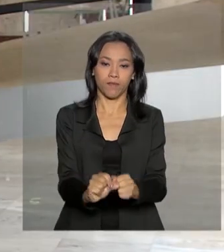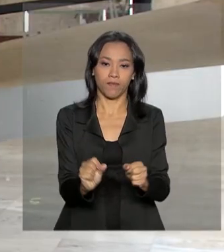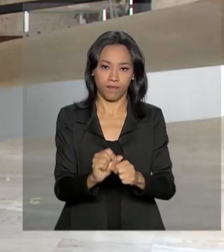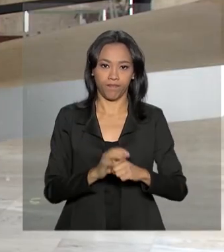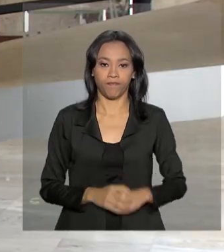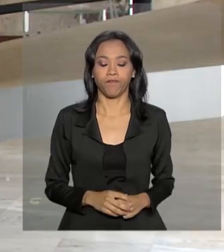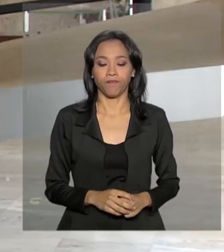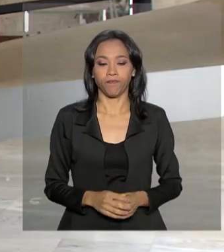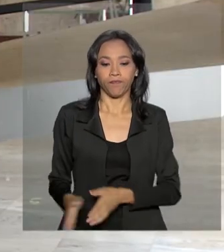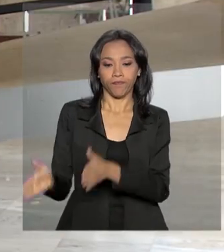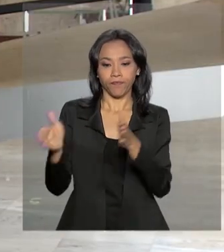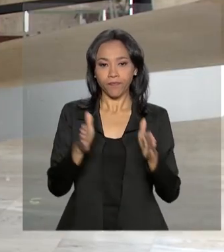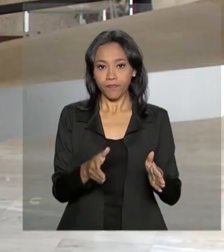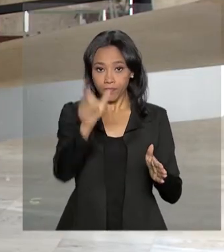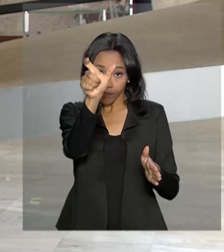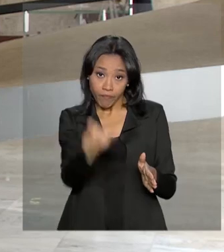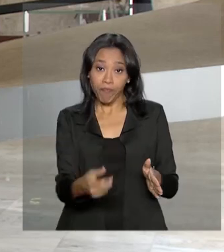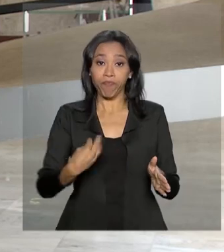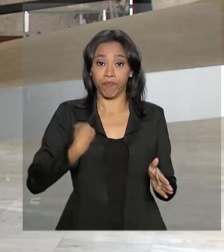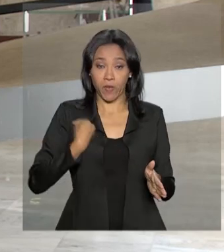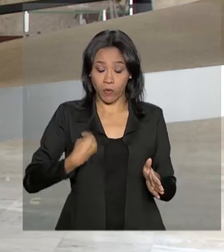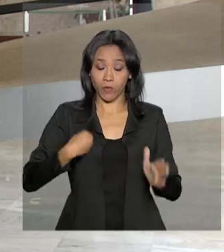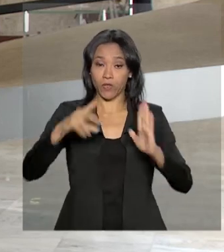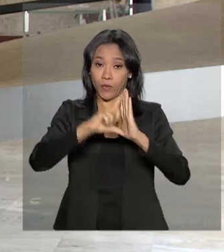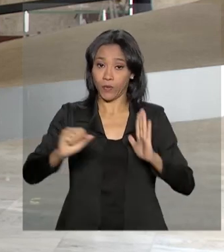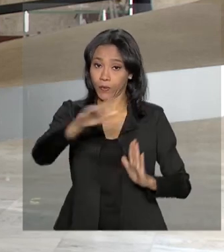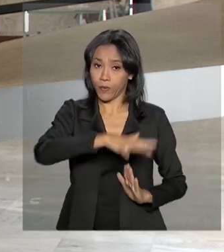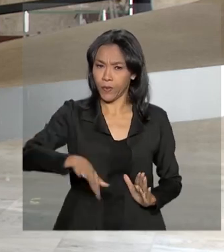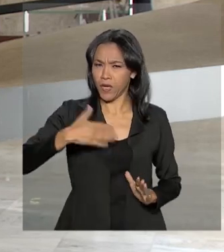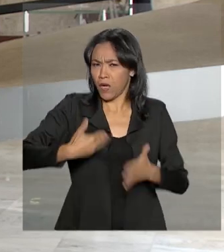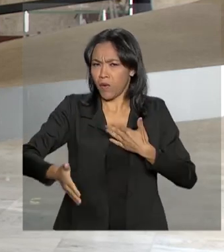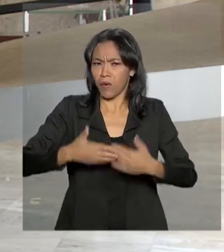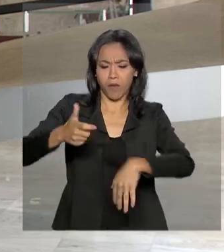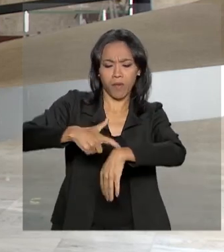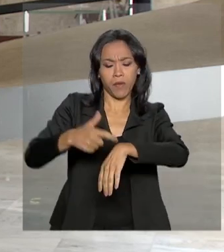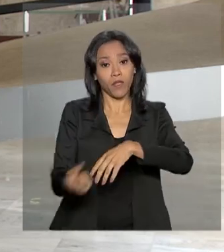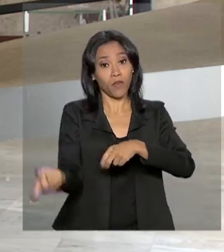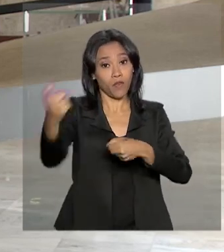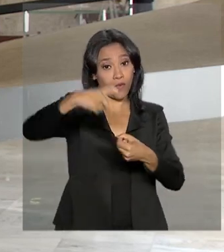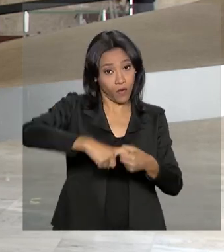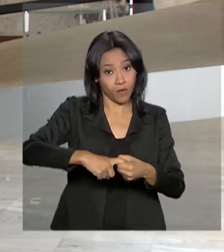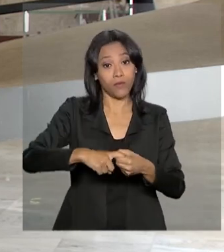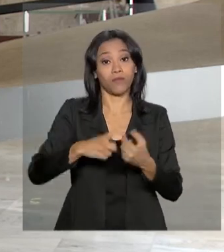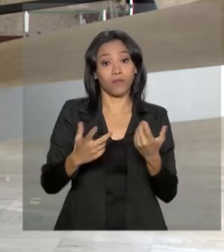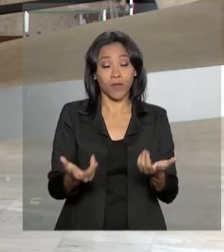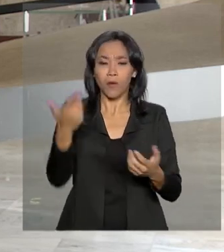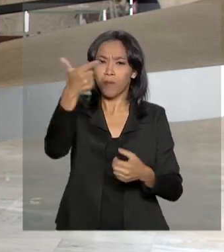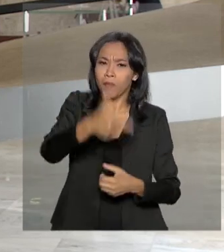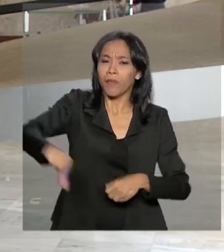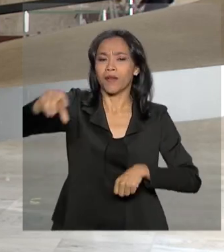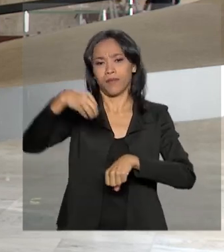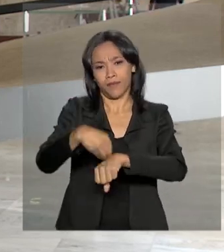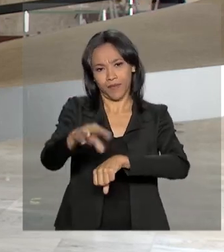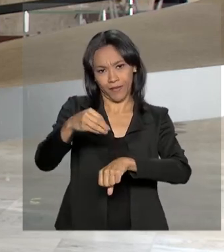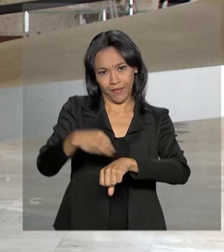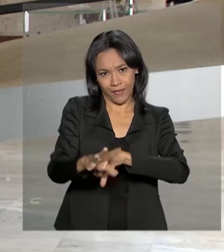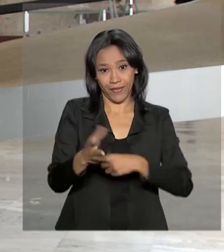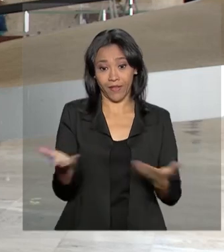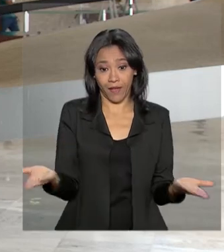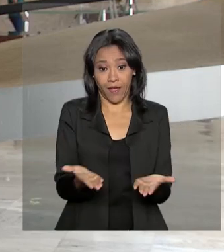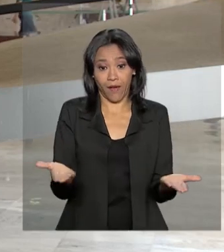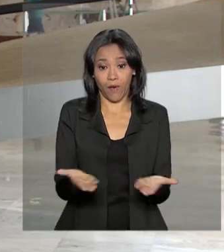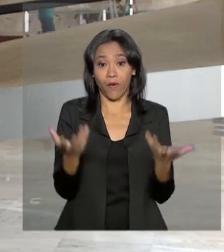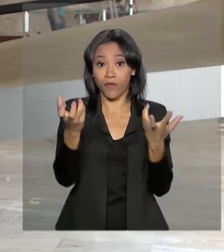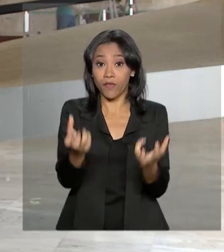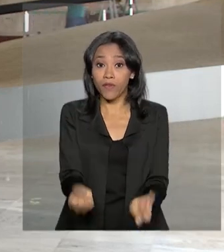Eu continuo aqui no Palácio do Planalto e volto a qualquer momento na nossa programação com mais informações. Agora